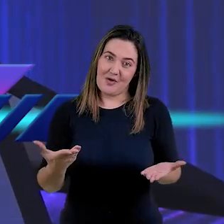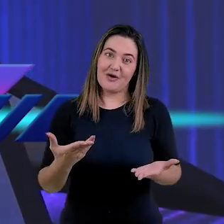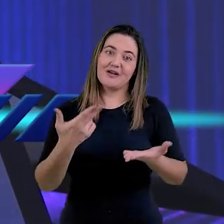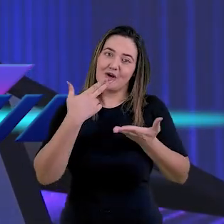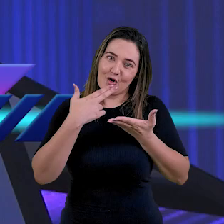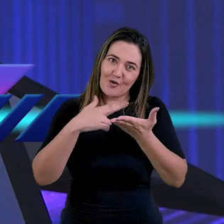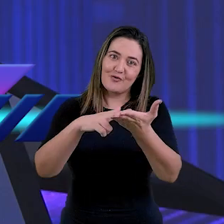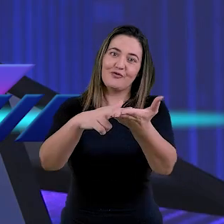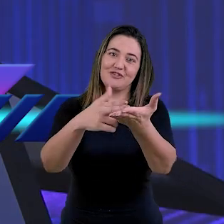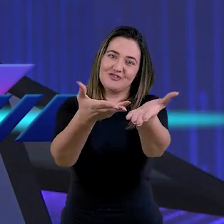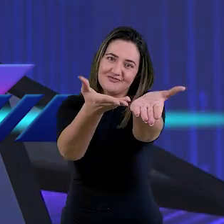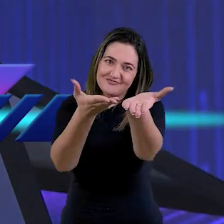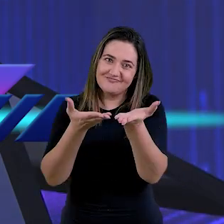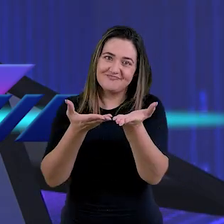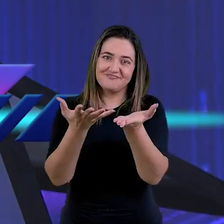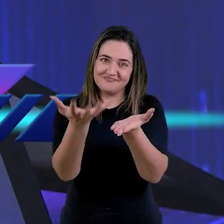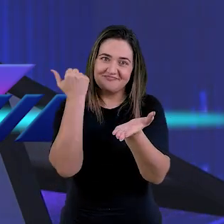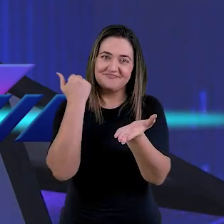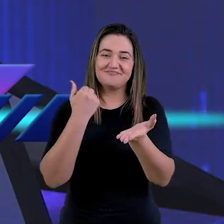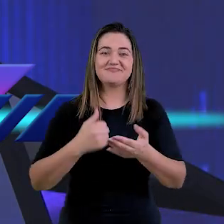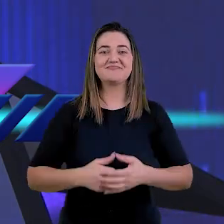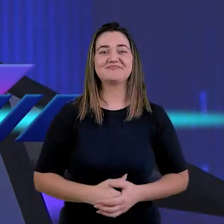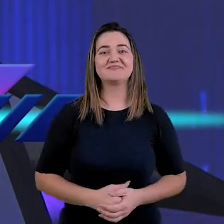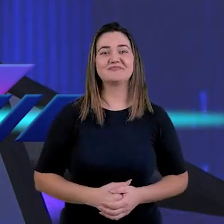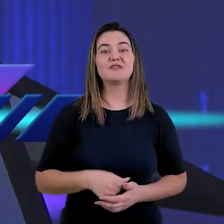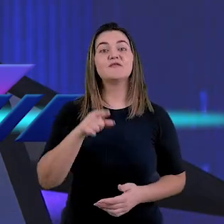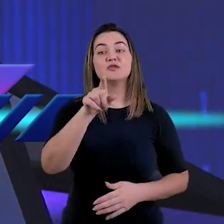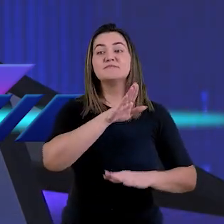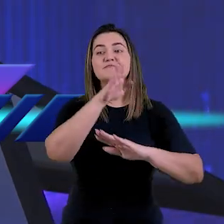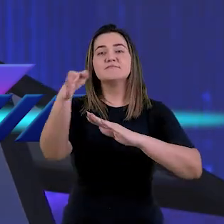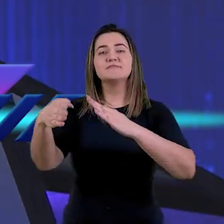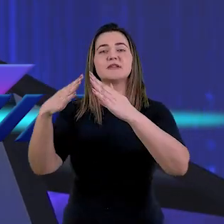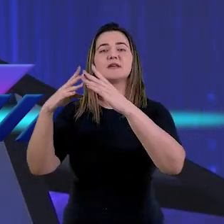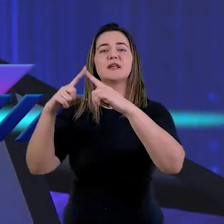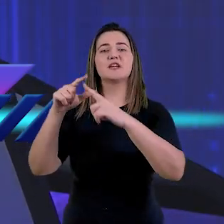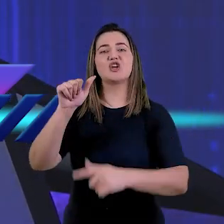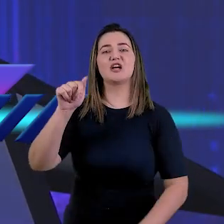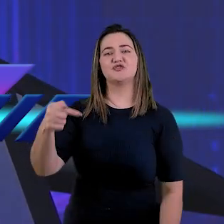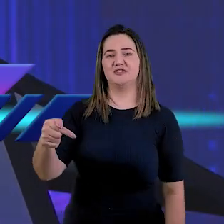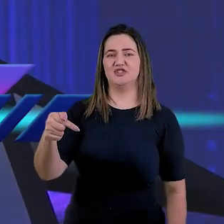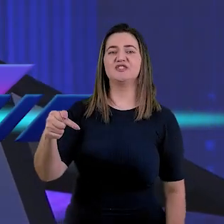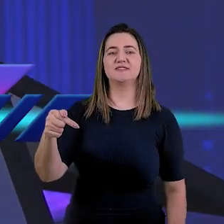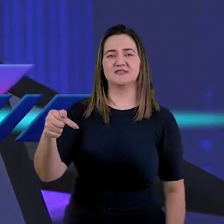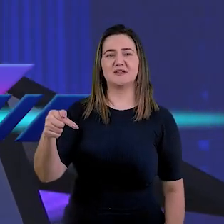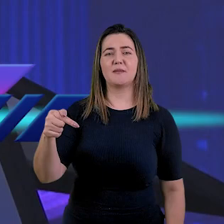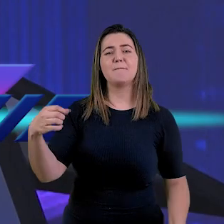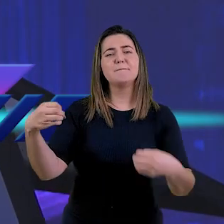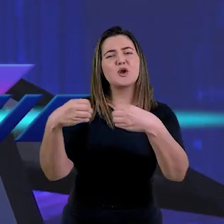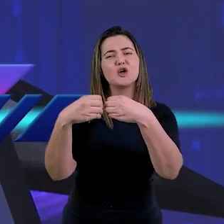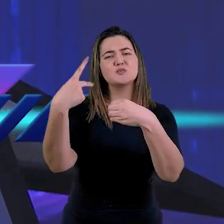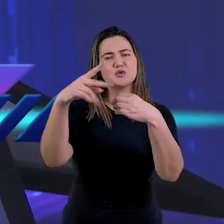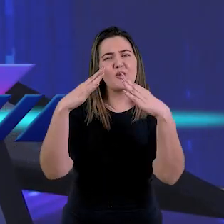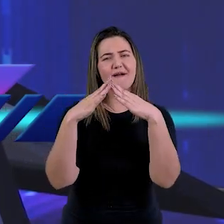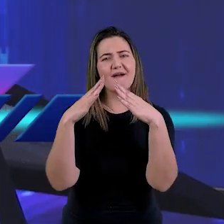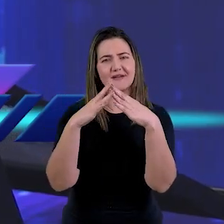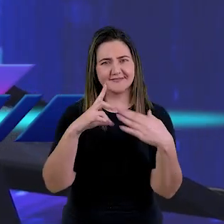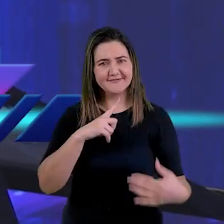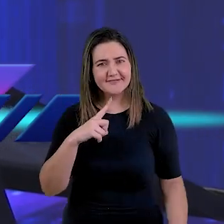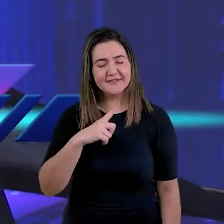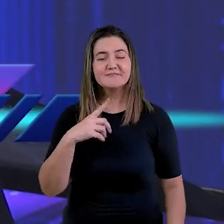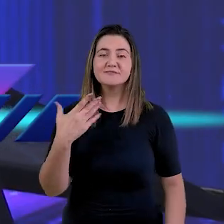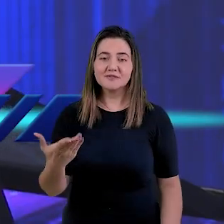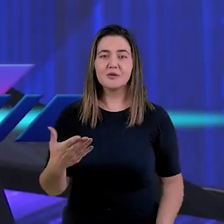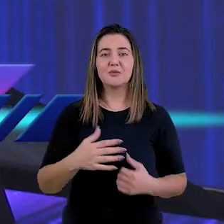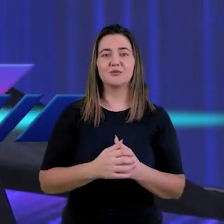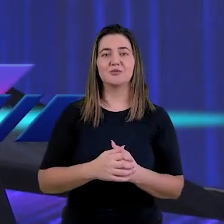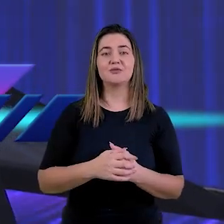eu estou aqui para lhe convidar. Procure a igreja adventista do sétimo dia mais próxima da sua